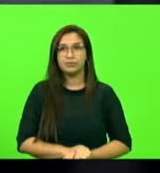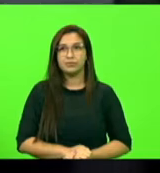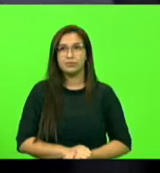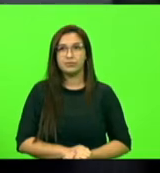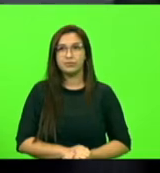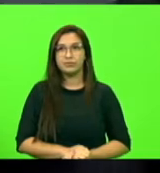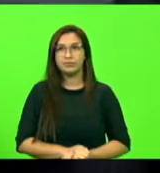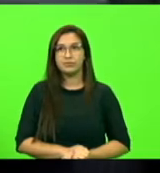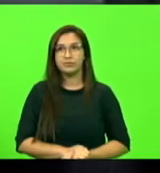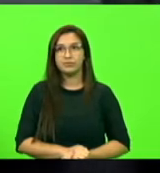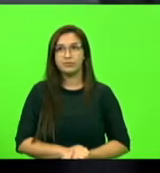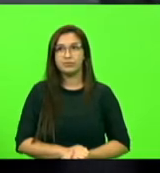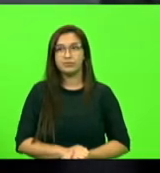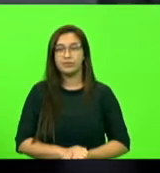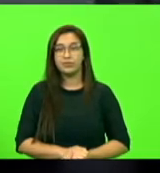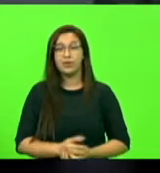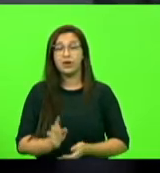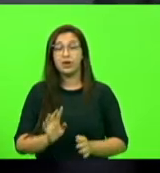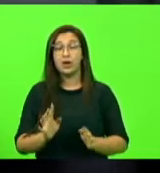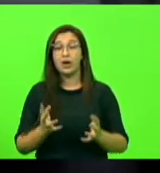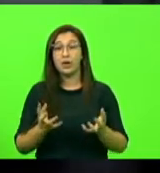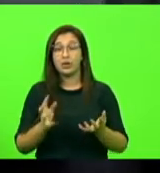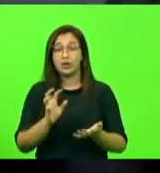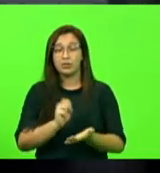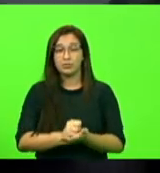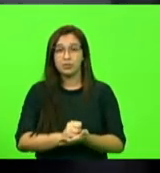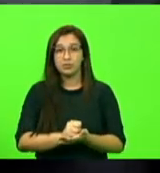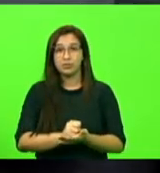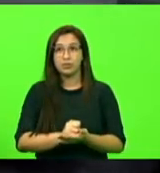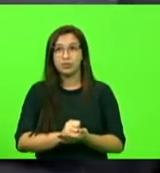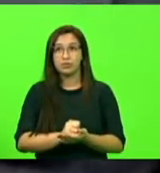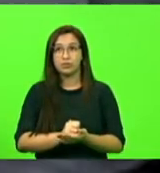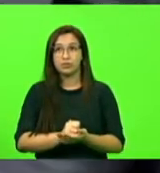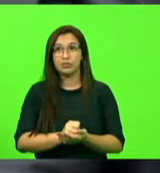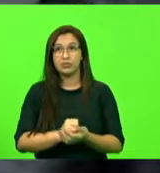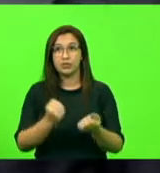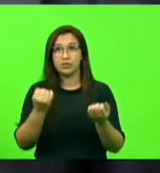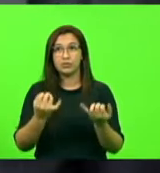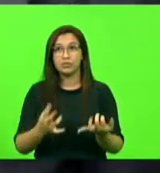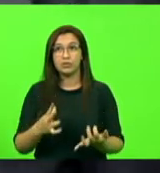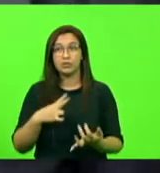Não, somente para minha inscrição. Muito boa tarde, presidente. Somente minha inscrição aí.